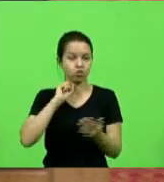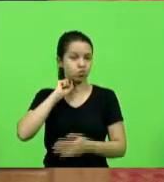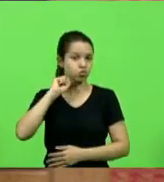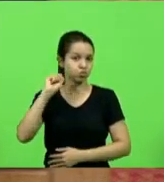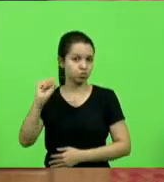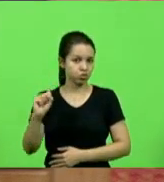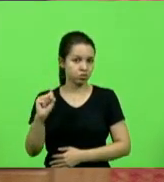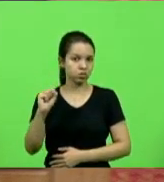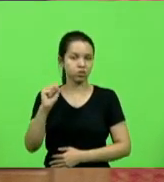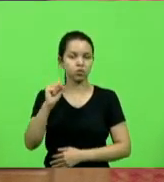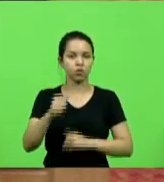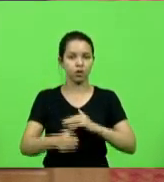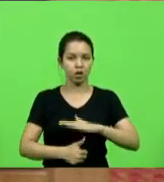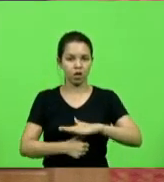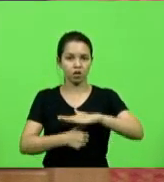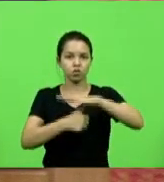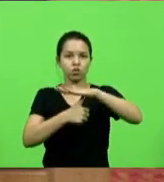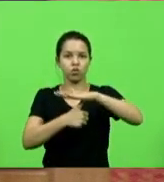União